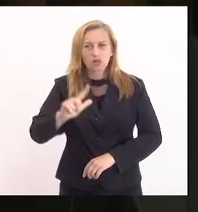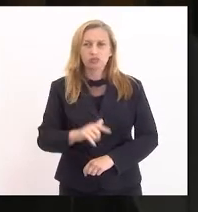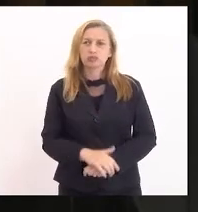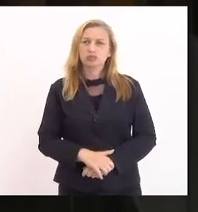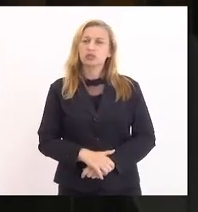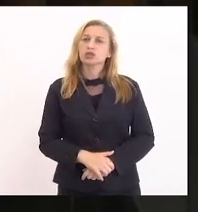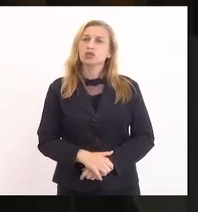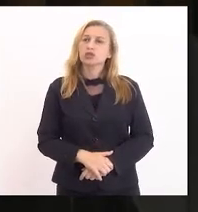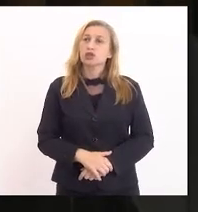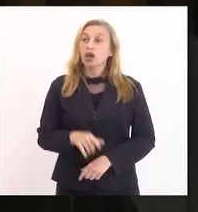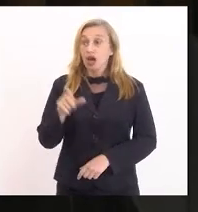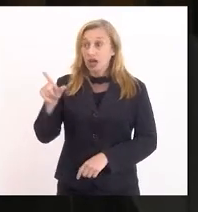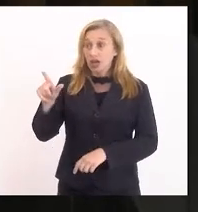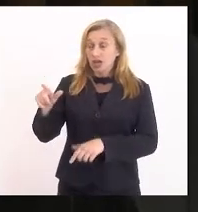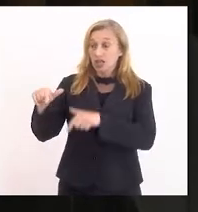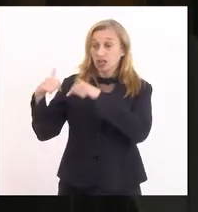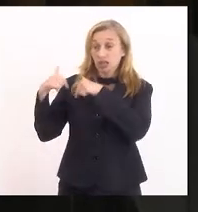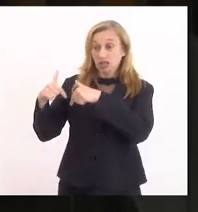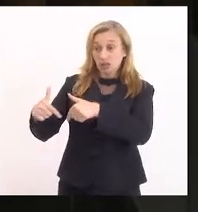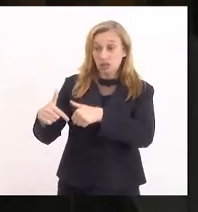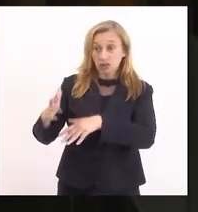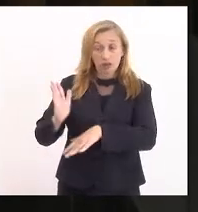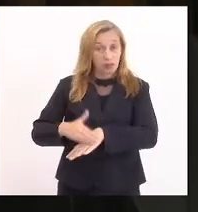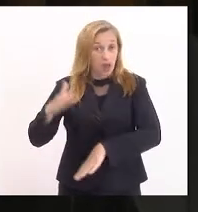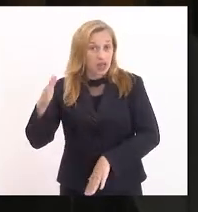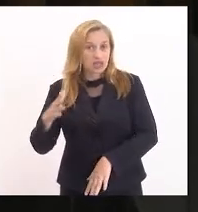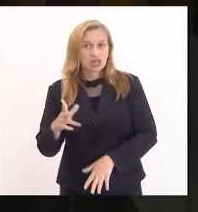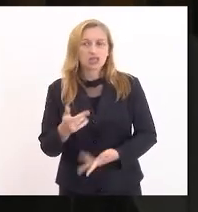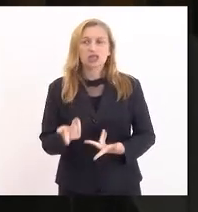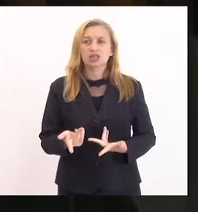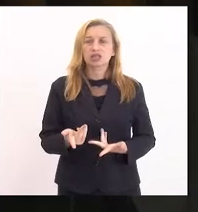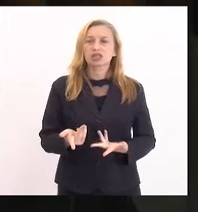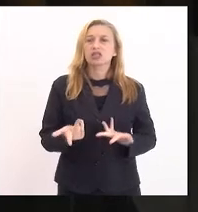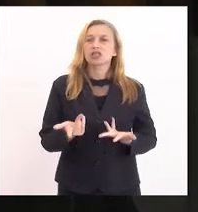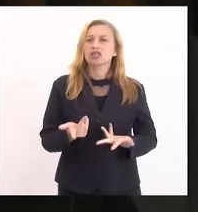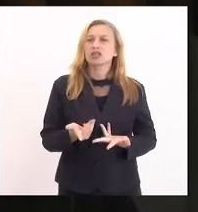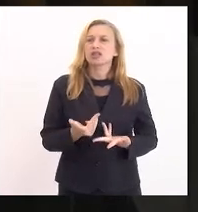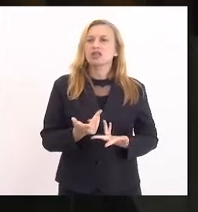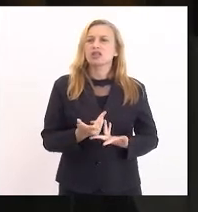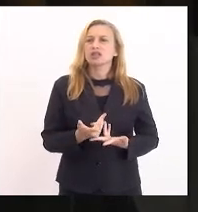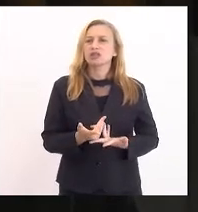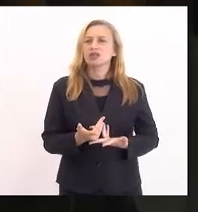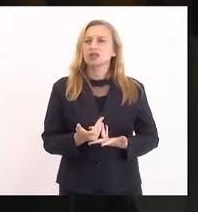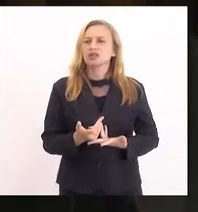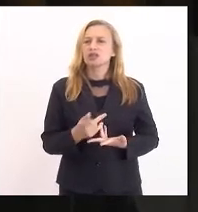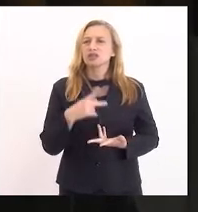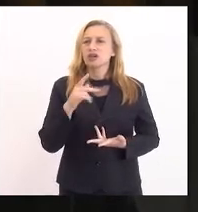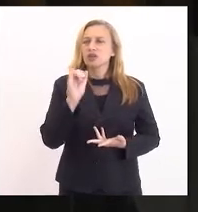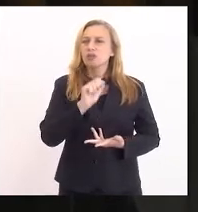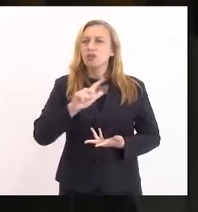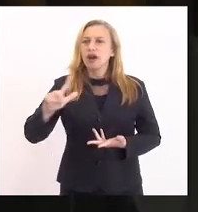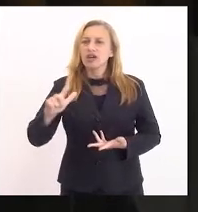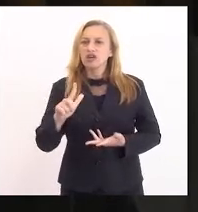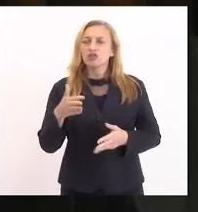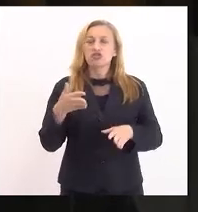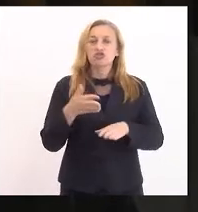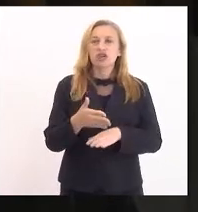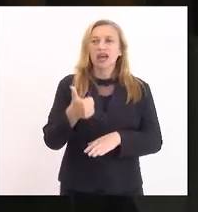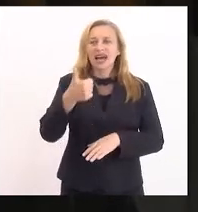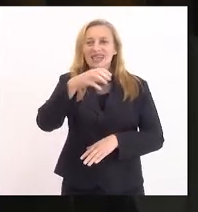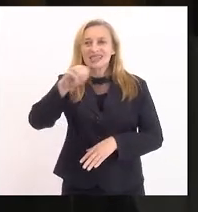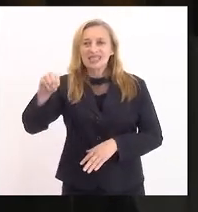mais conservadores que fazem prognóstico do barril chegar a 100 dólares,